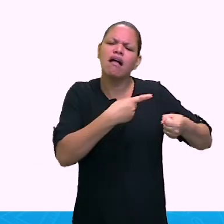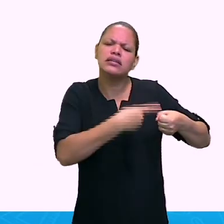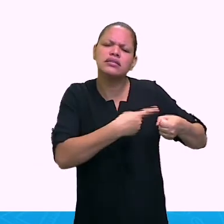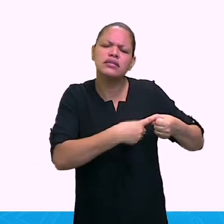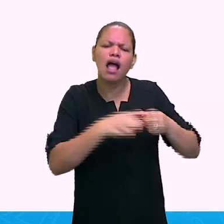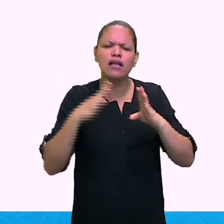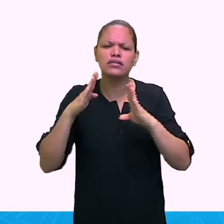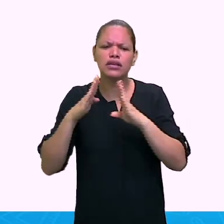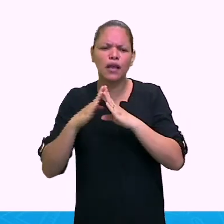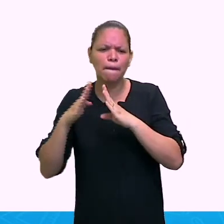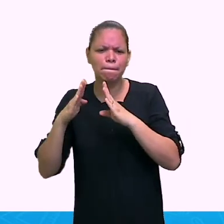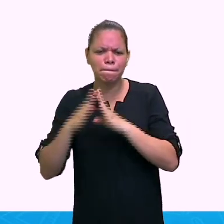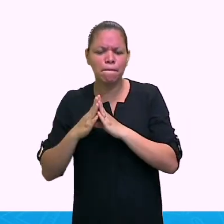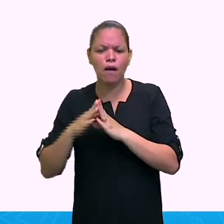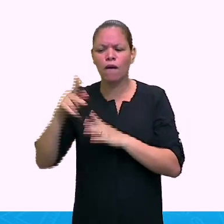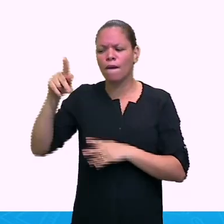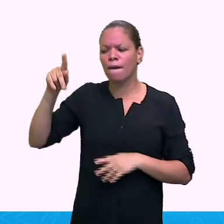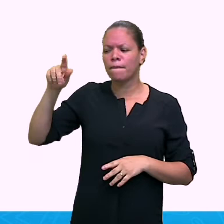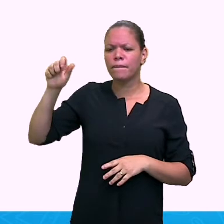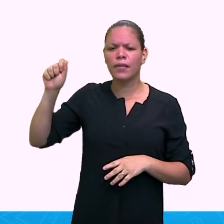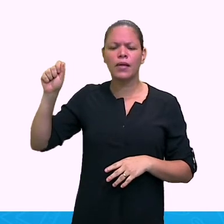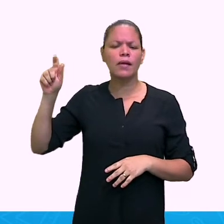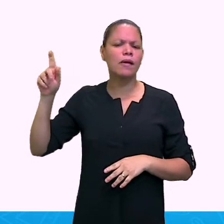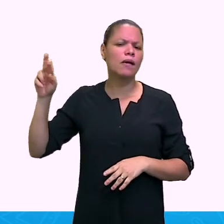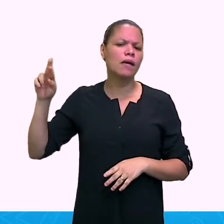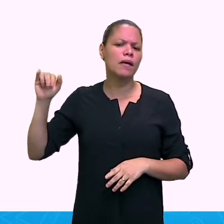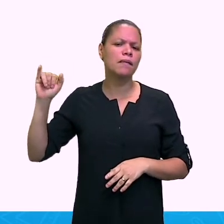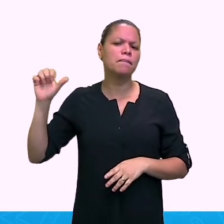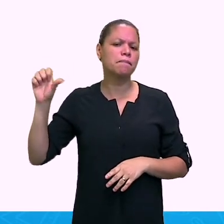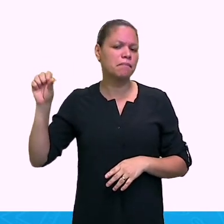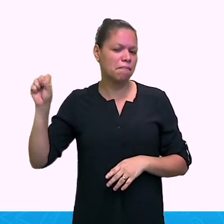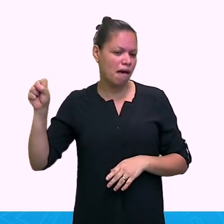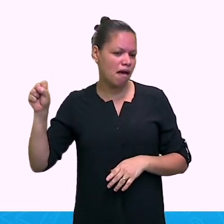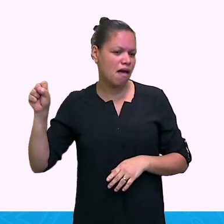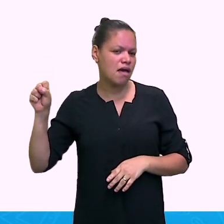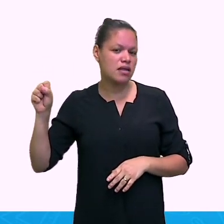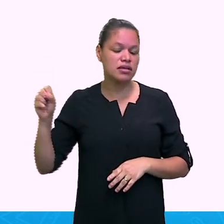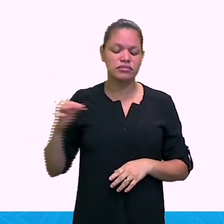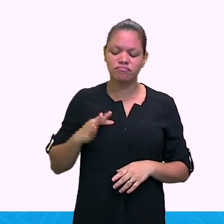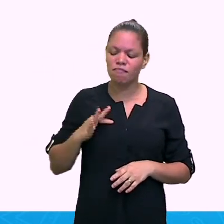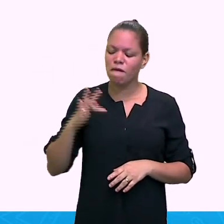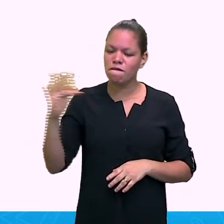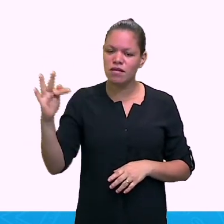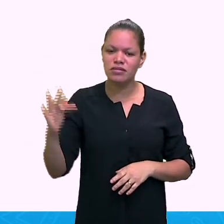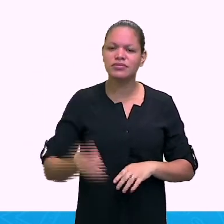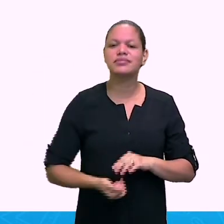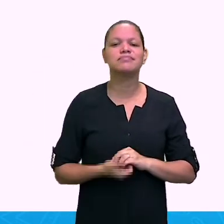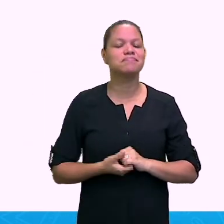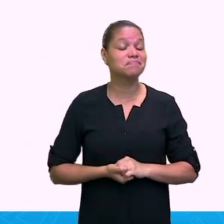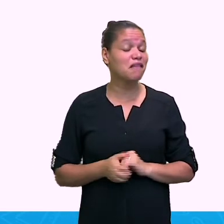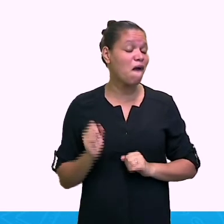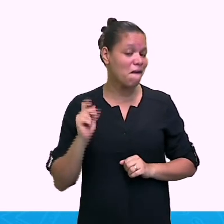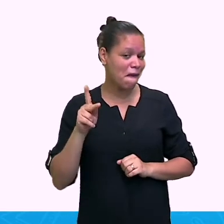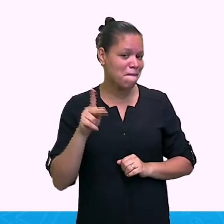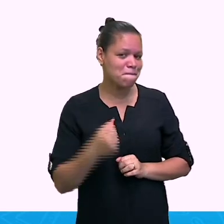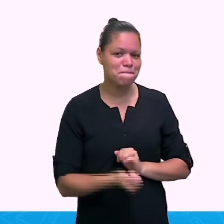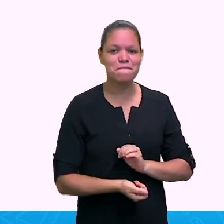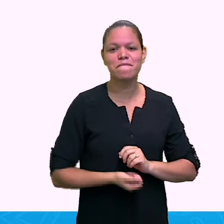Paris, France. Então, o nome dela é Sarah. Ela tem 15 anos. E ela mora em Paris, na França. Ok?